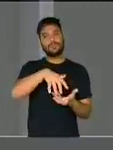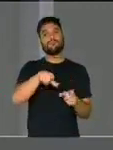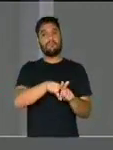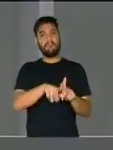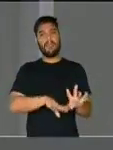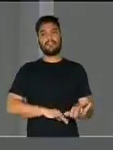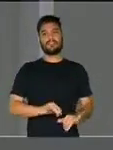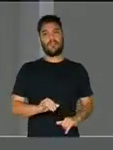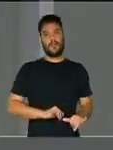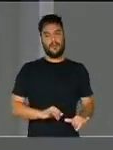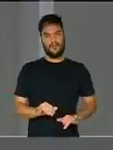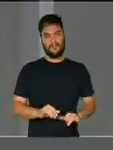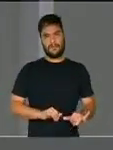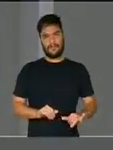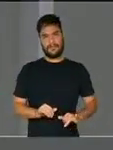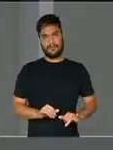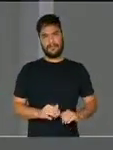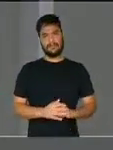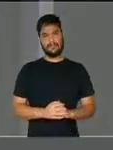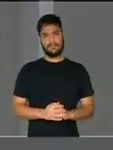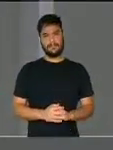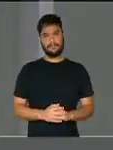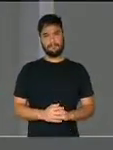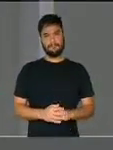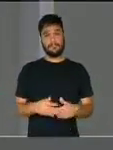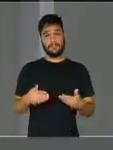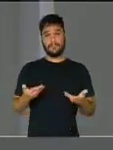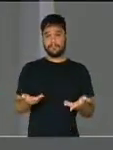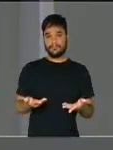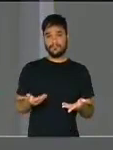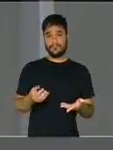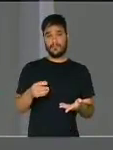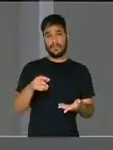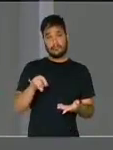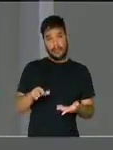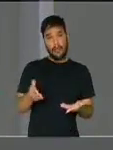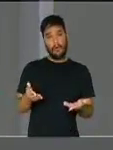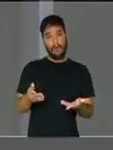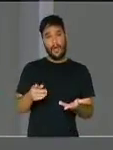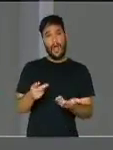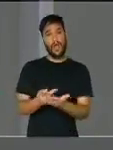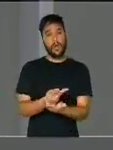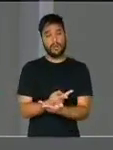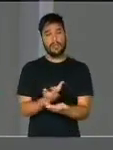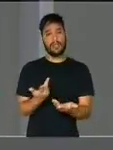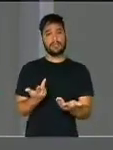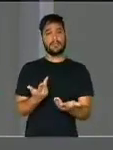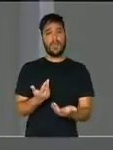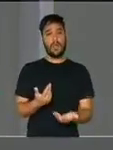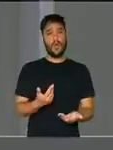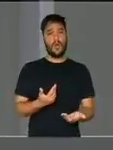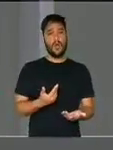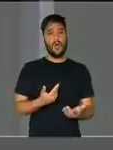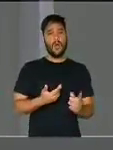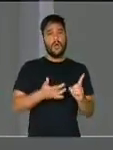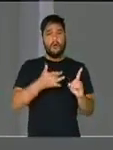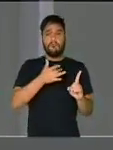feita com essas características, como as que vitimaram nossa